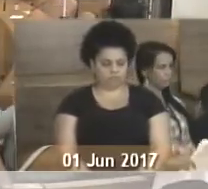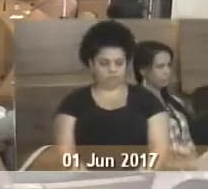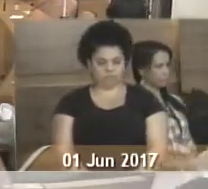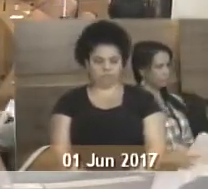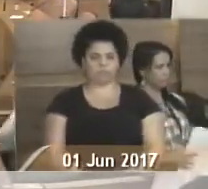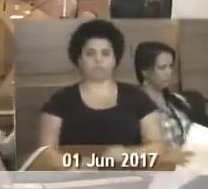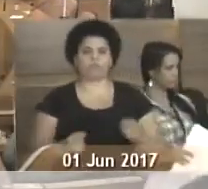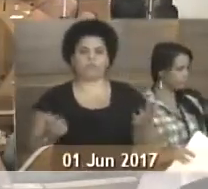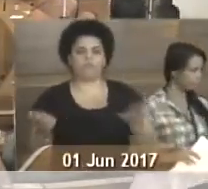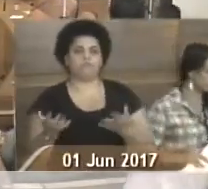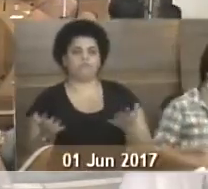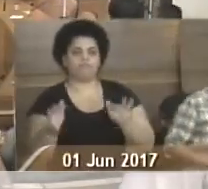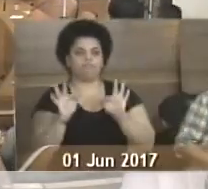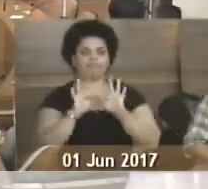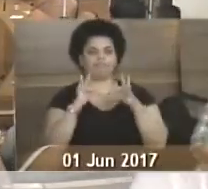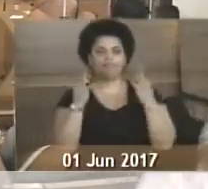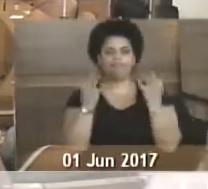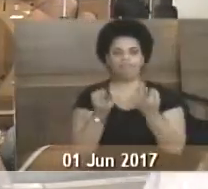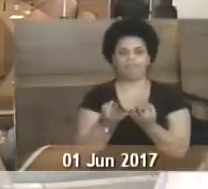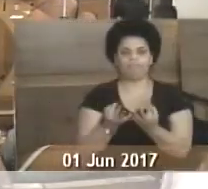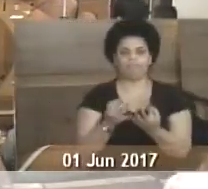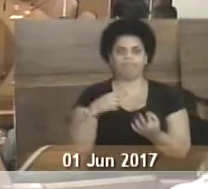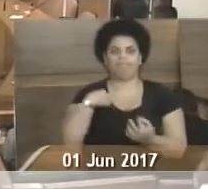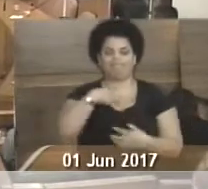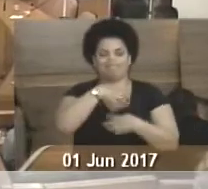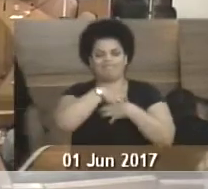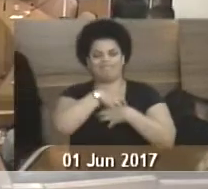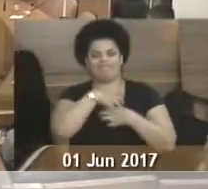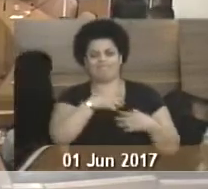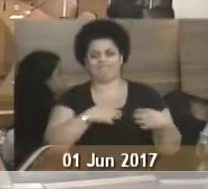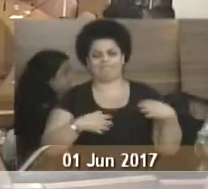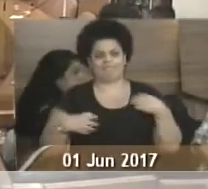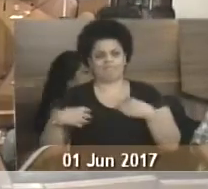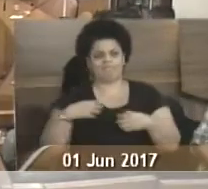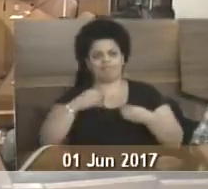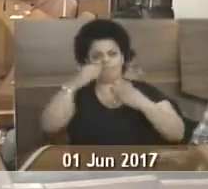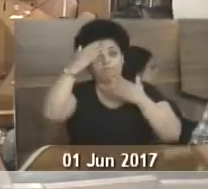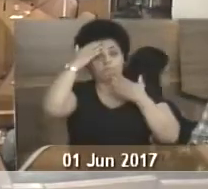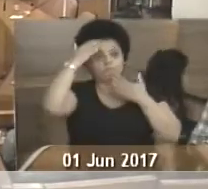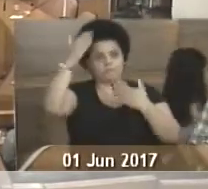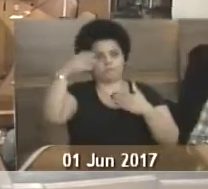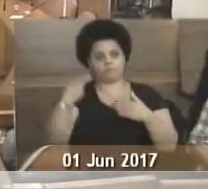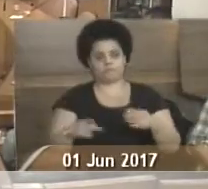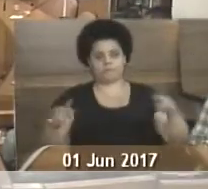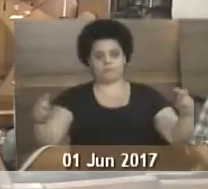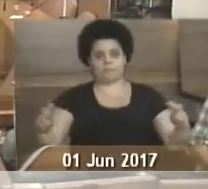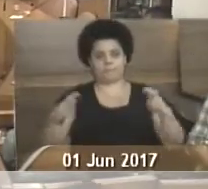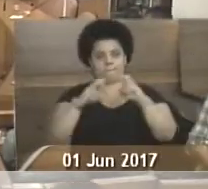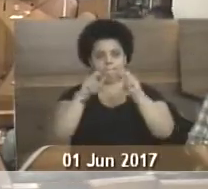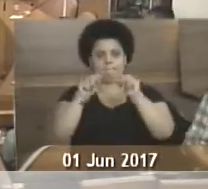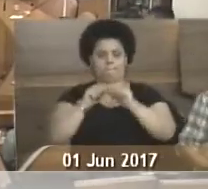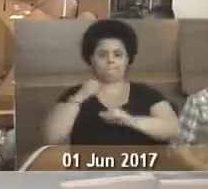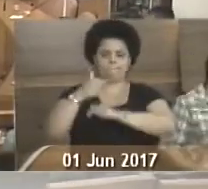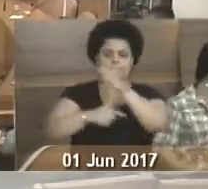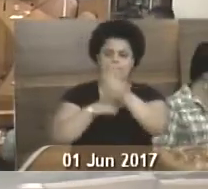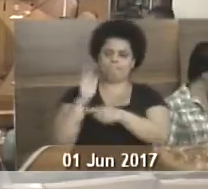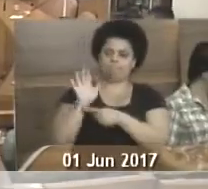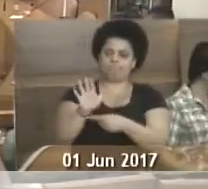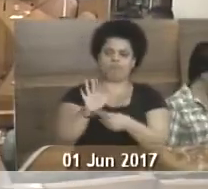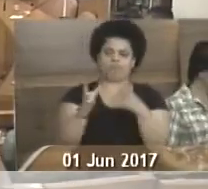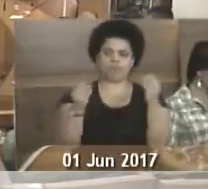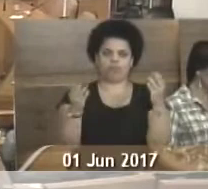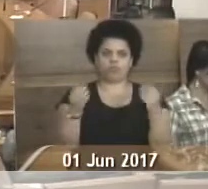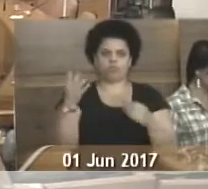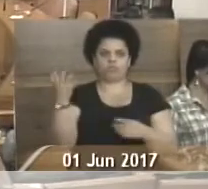Deixar a família, os nossos sentimentos e agradecimentos aqui dessa casa pelos serviços prestados pelo